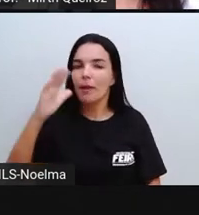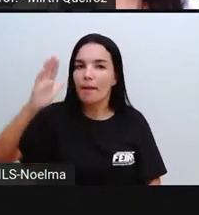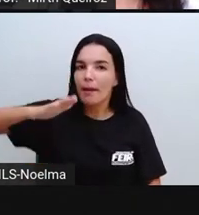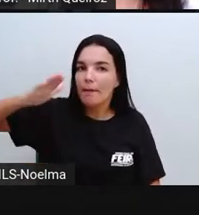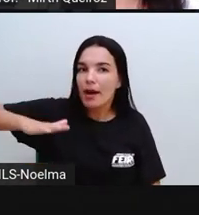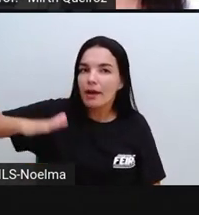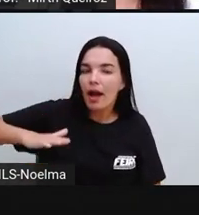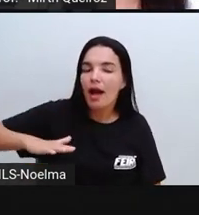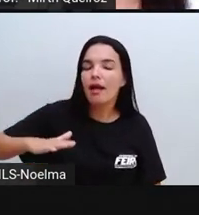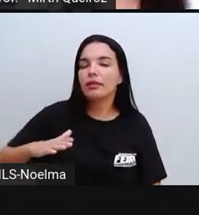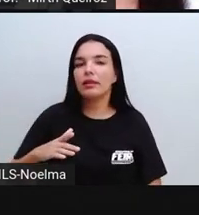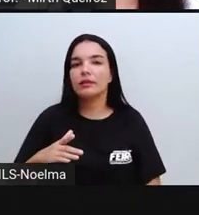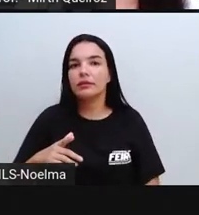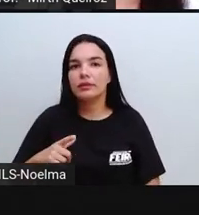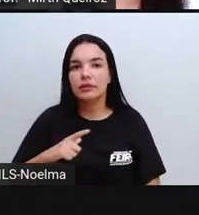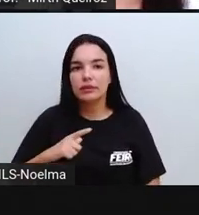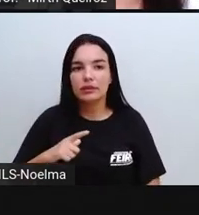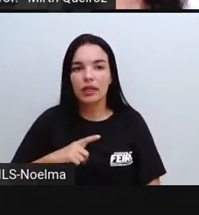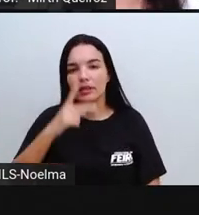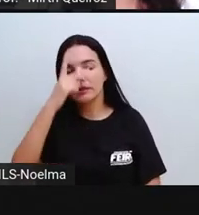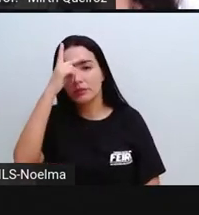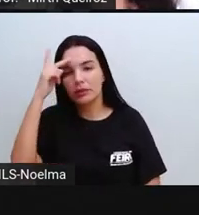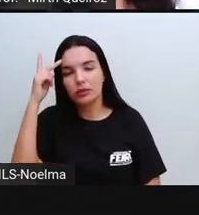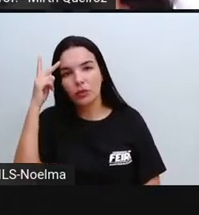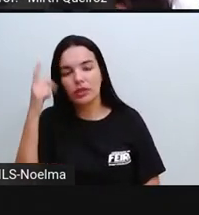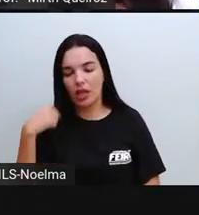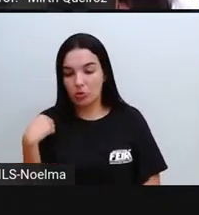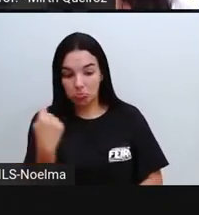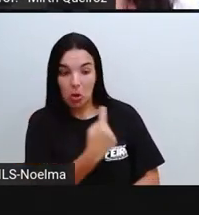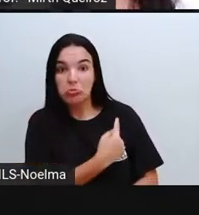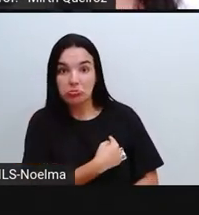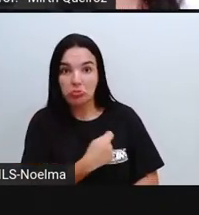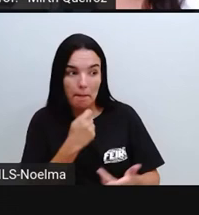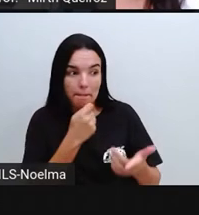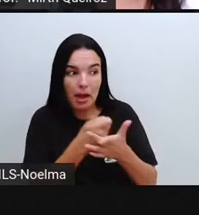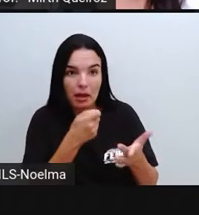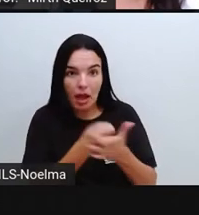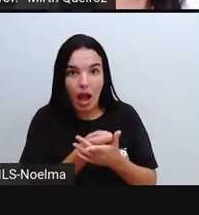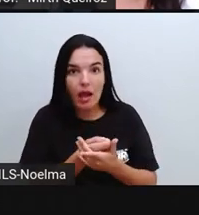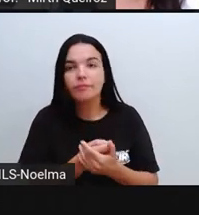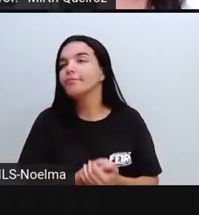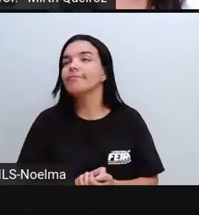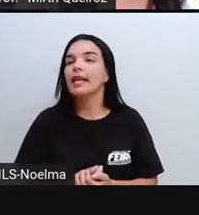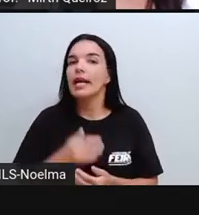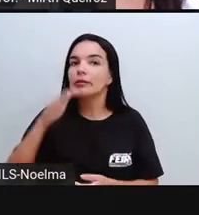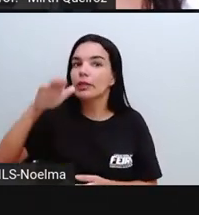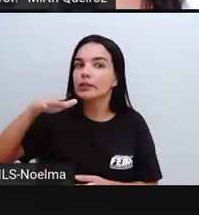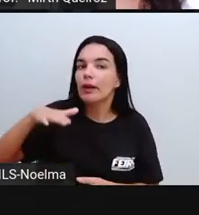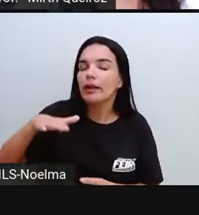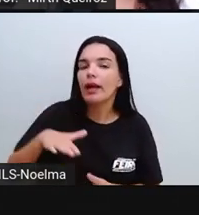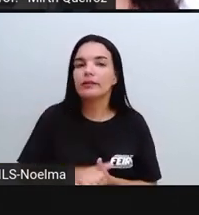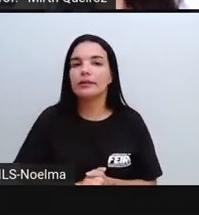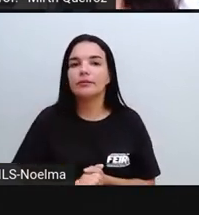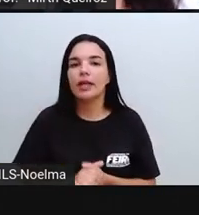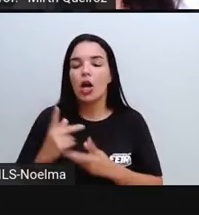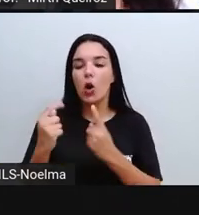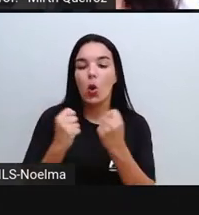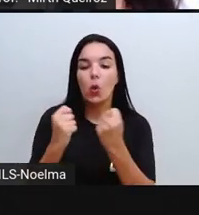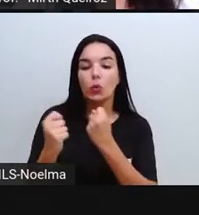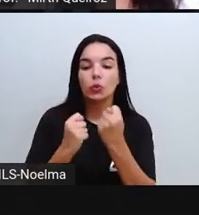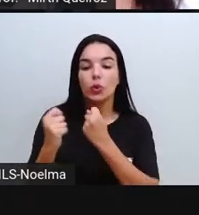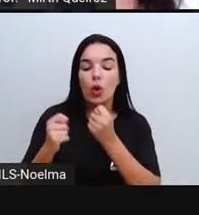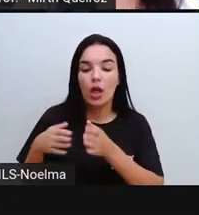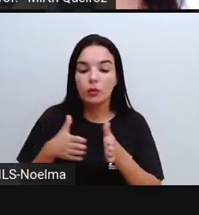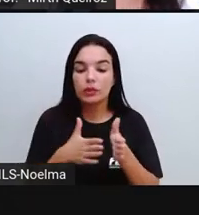custo relativamente baixo para o consumidor final, em relação a outras fontes de energia. Controla os rios que estão